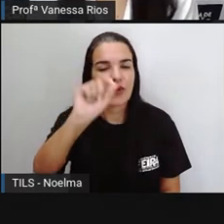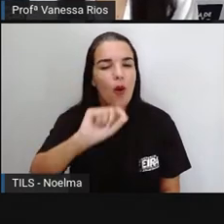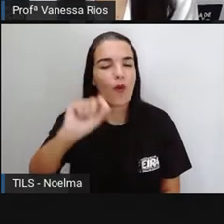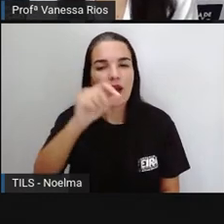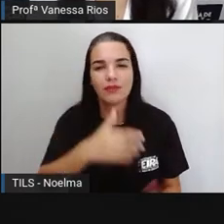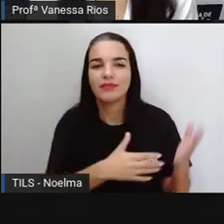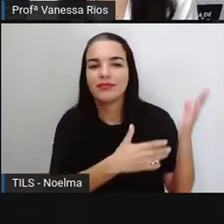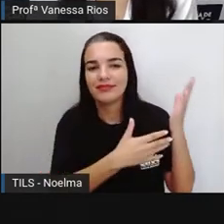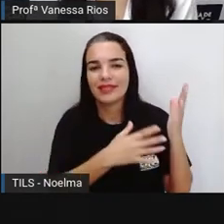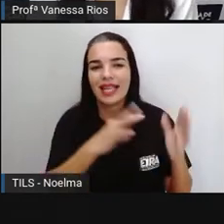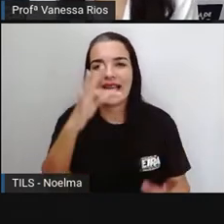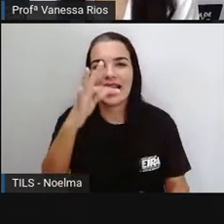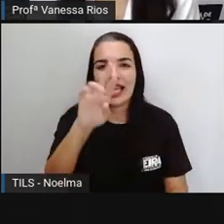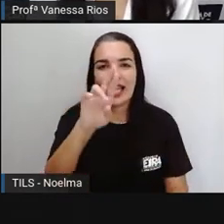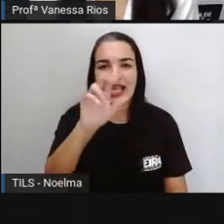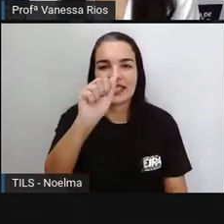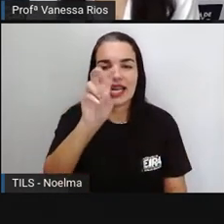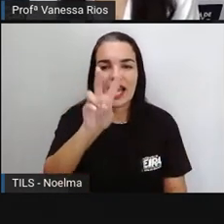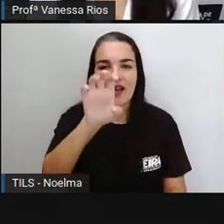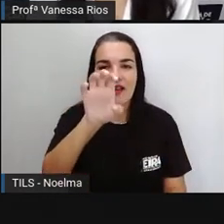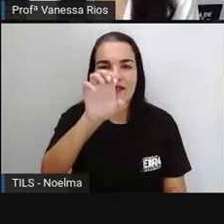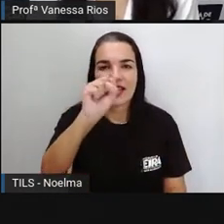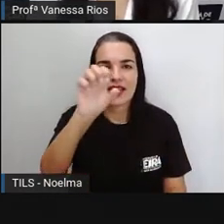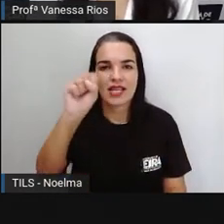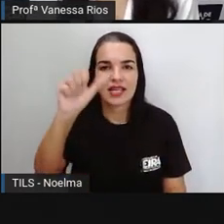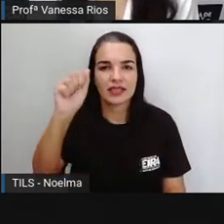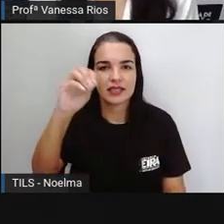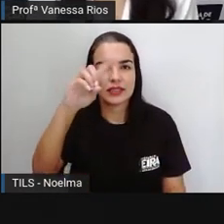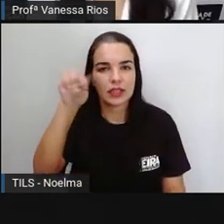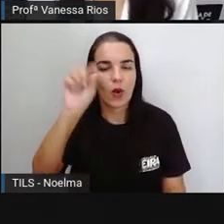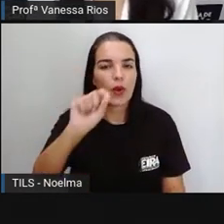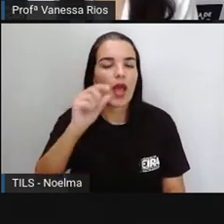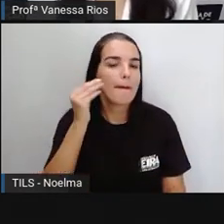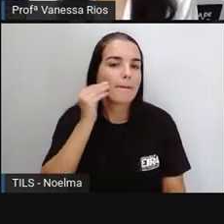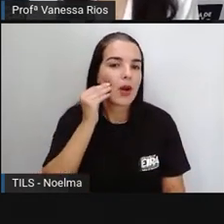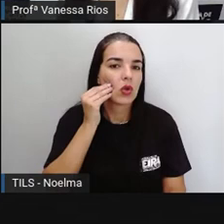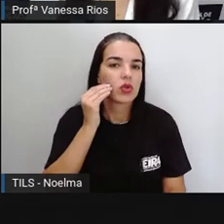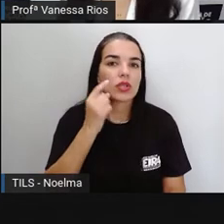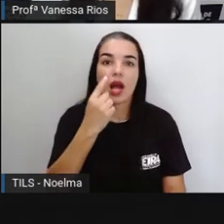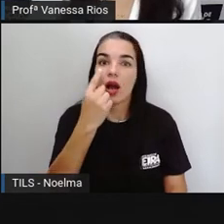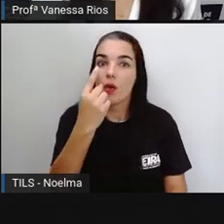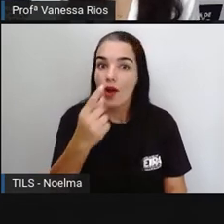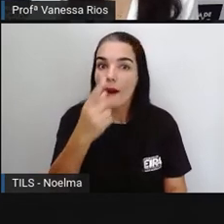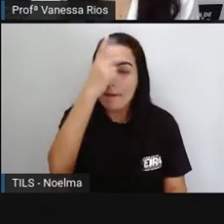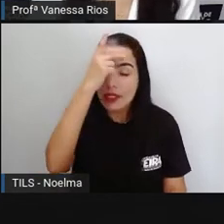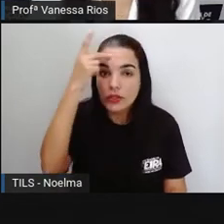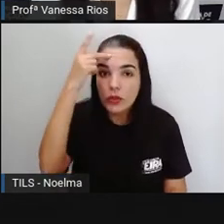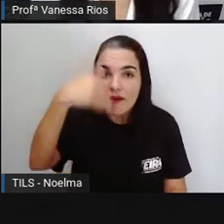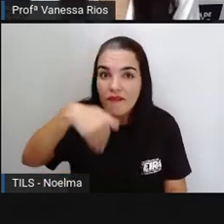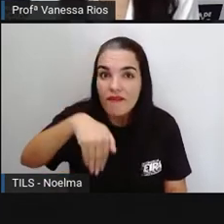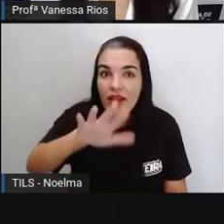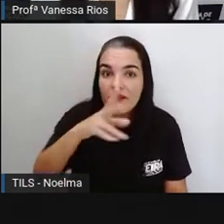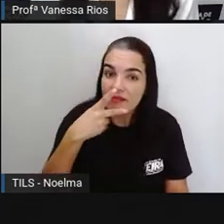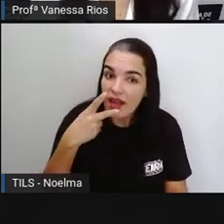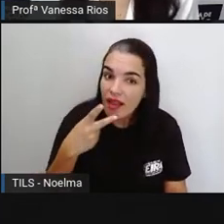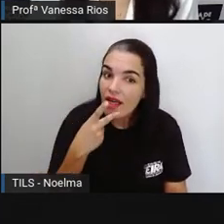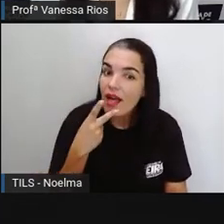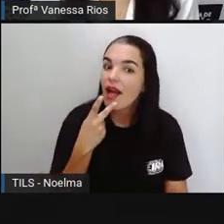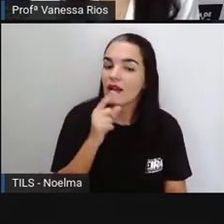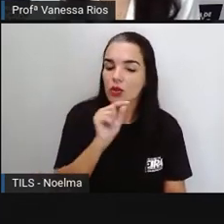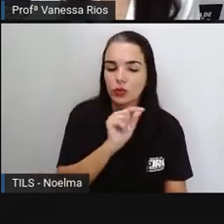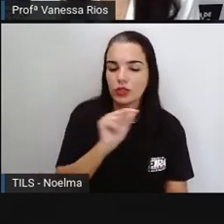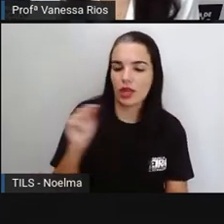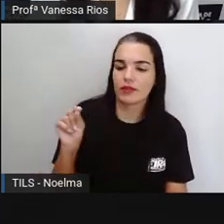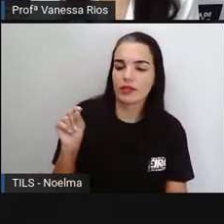travessão. O travessão, ele indica que alguém vai falar, mas a gente vai perceber também, né?